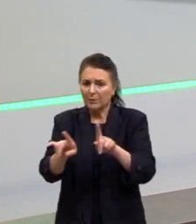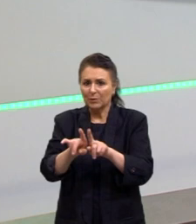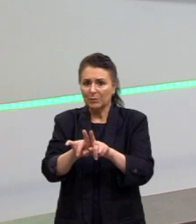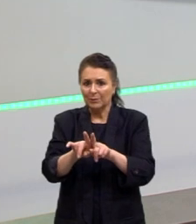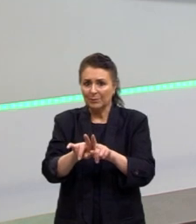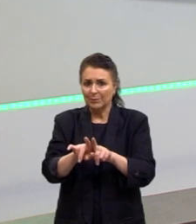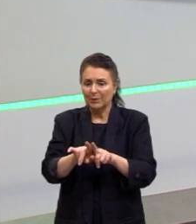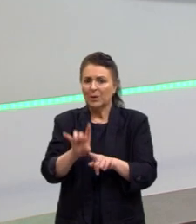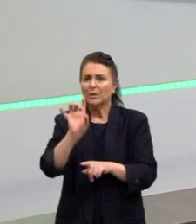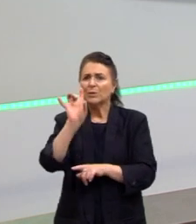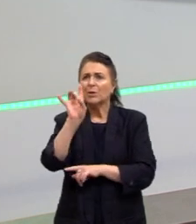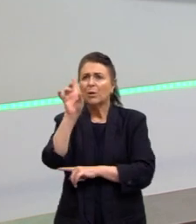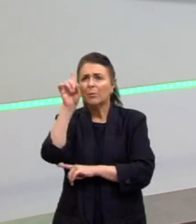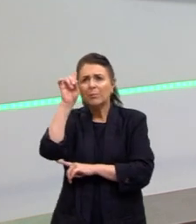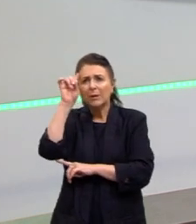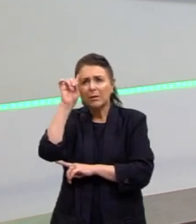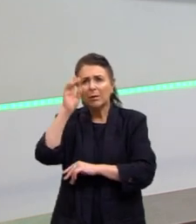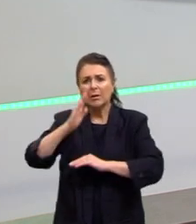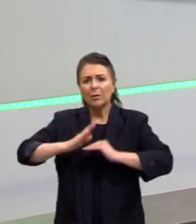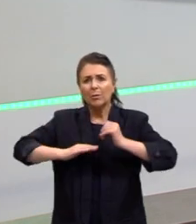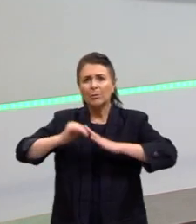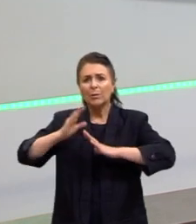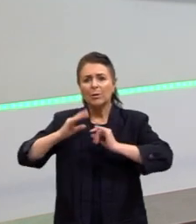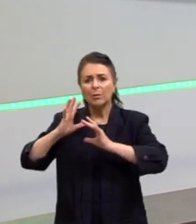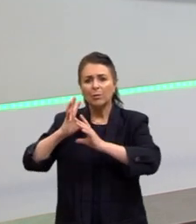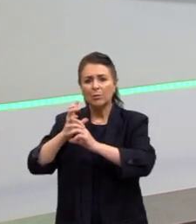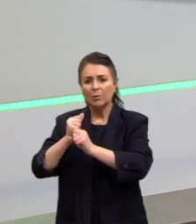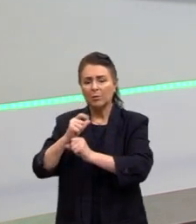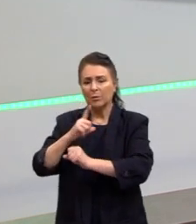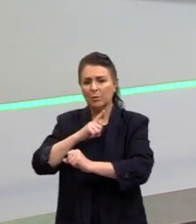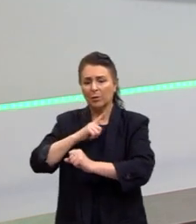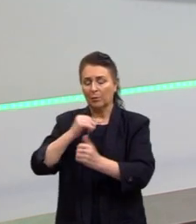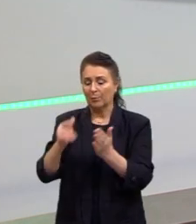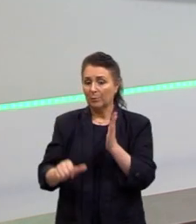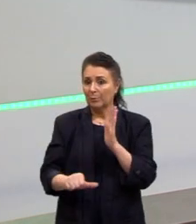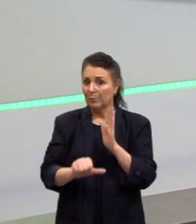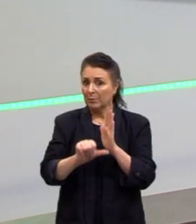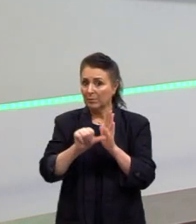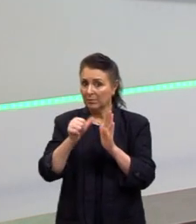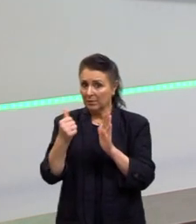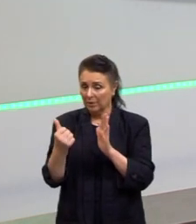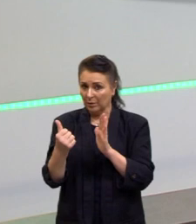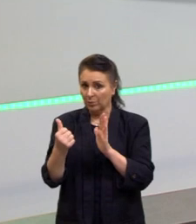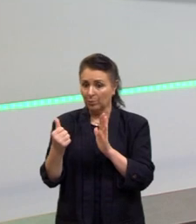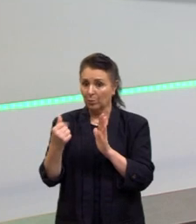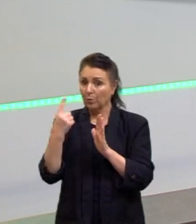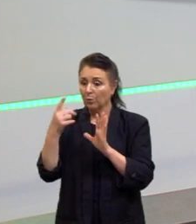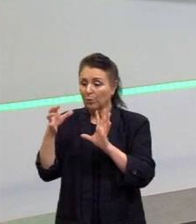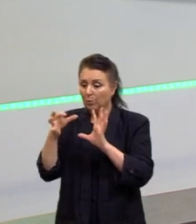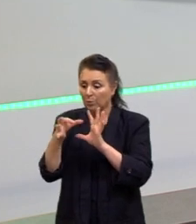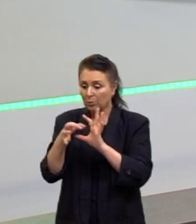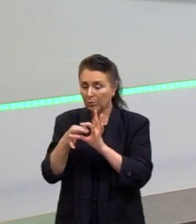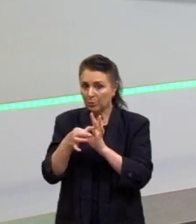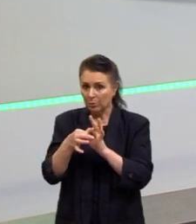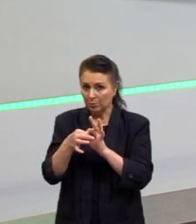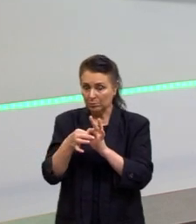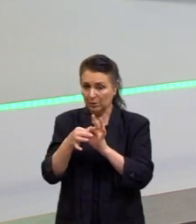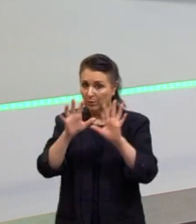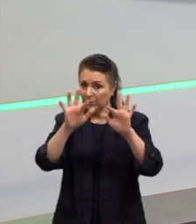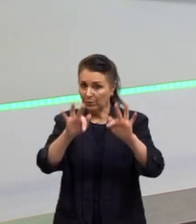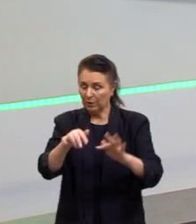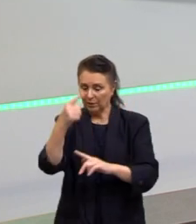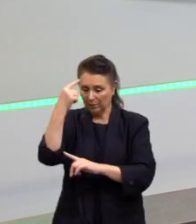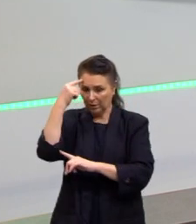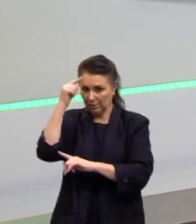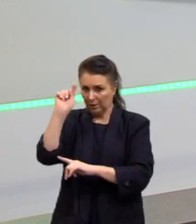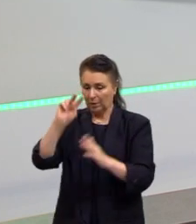não é só pensar em construir uma conclusão que tenha. Primeiro, um conector que encerra a ideia, que tem